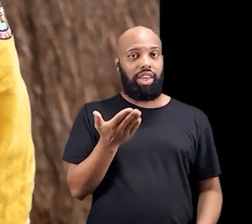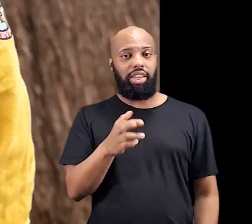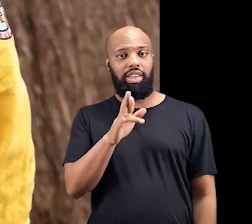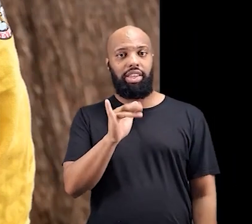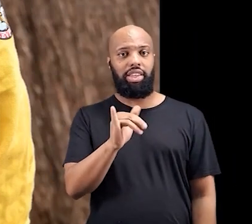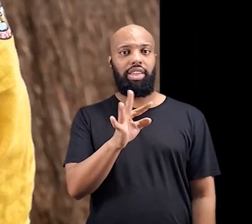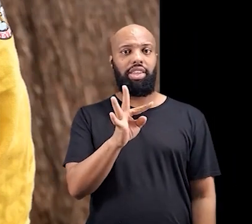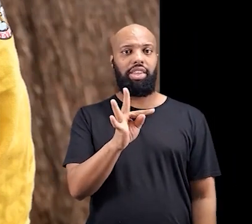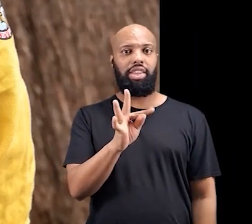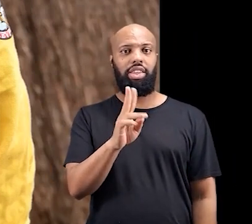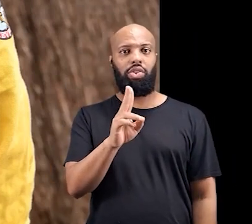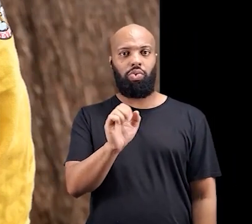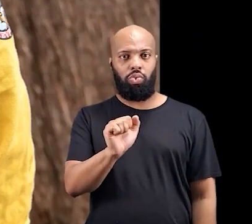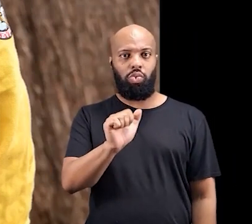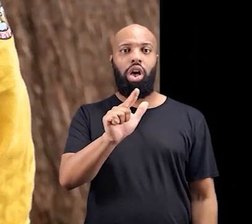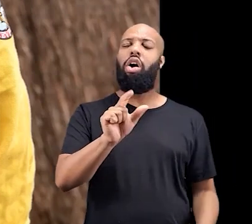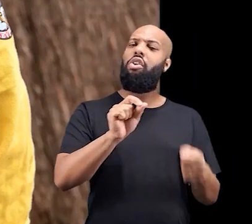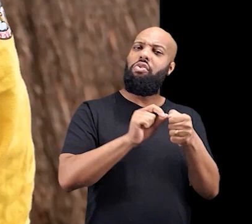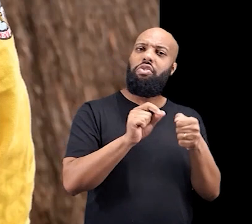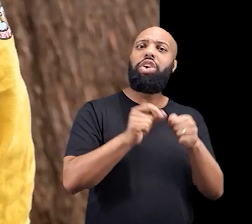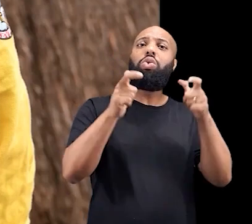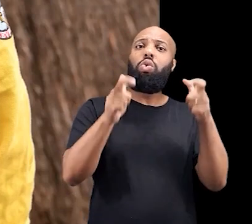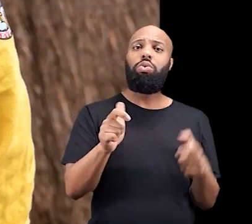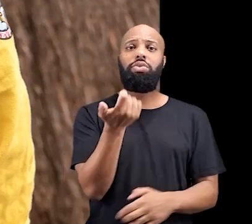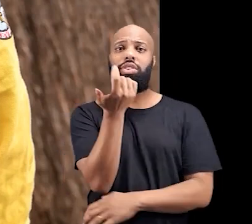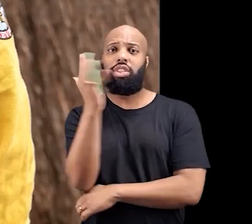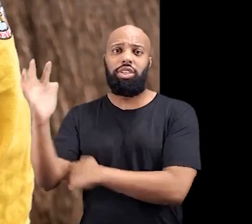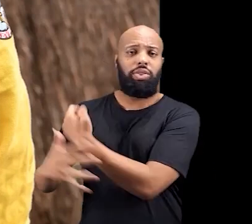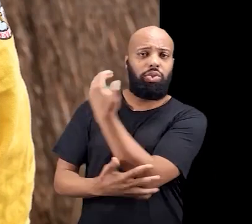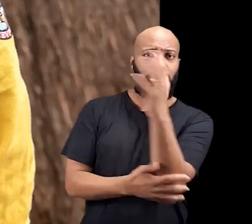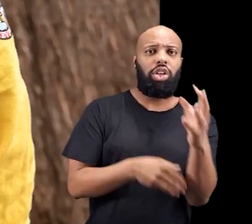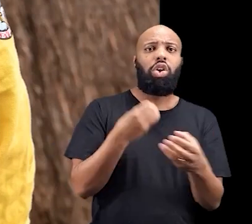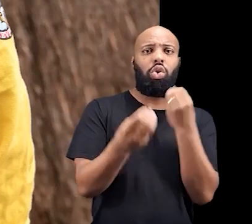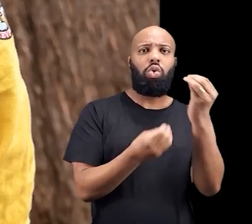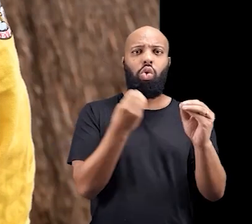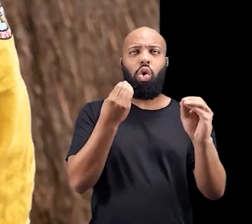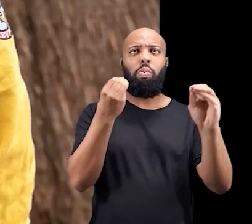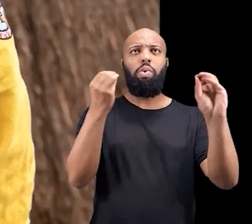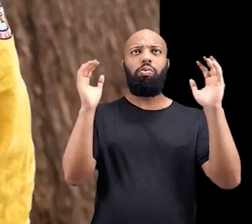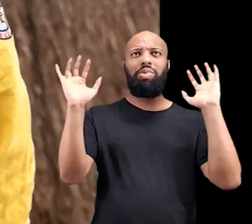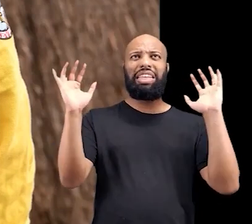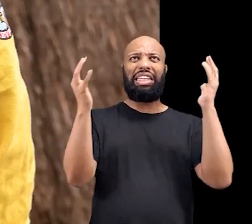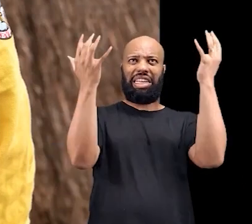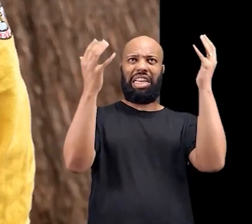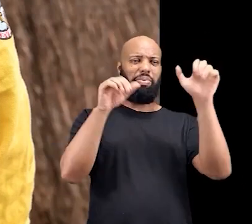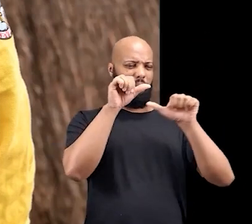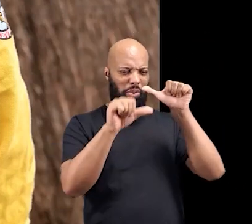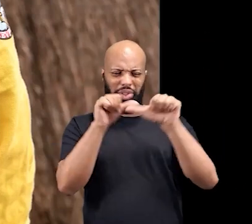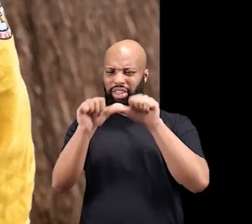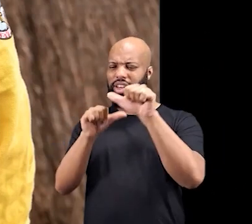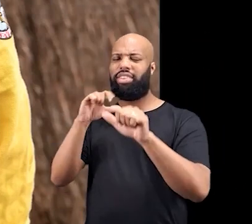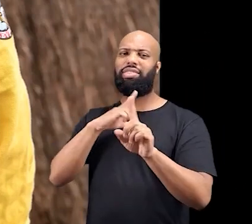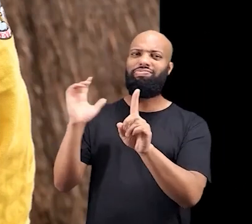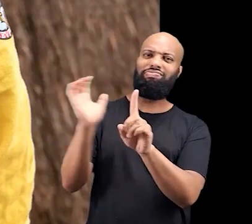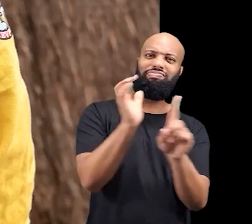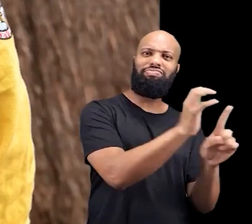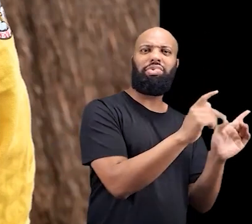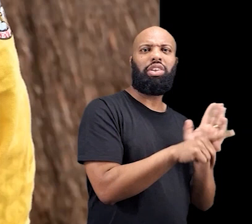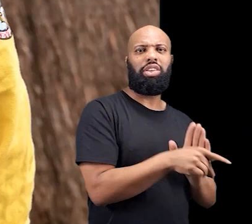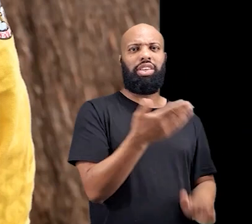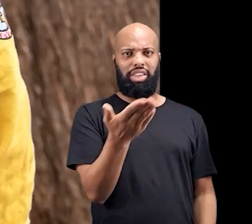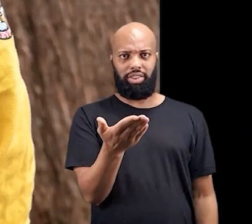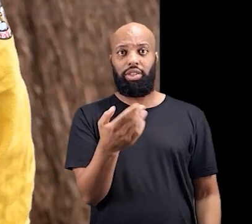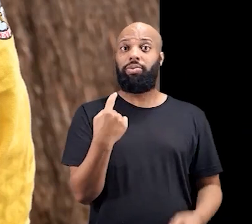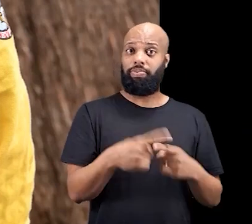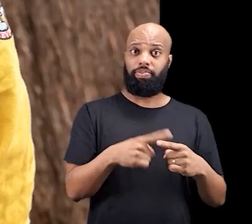ritual, ele foi todo forjado mesmo na natureza. E aí, como que as mudanças climáticas estão impactando